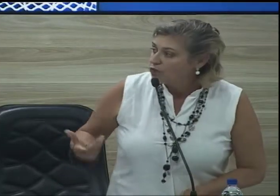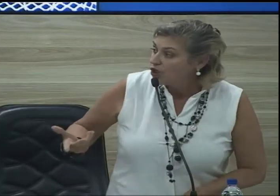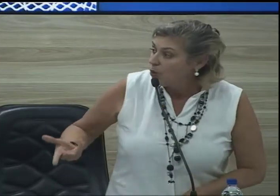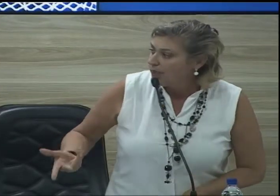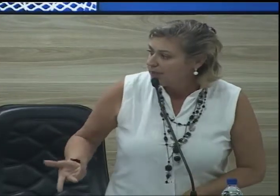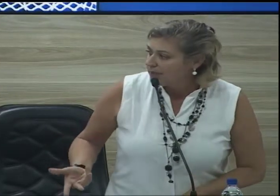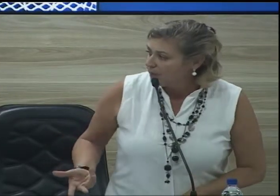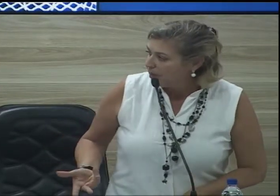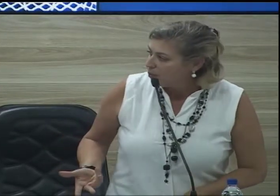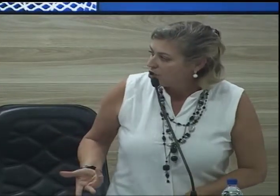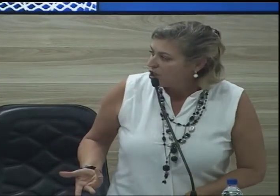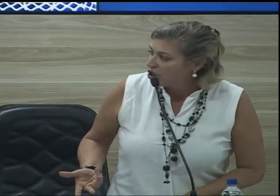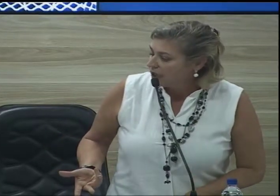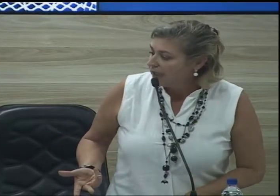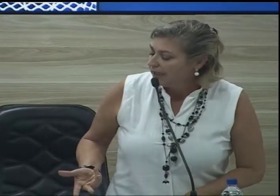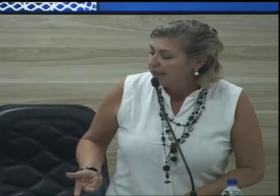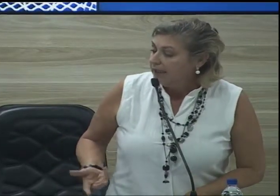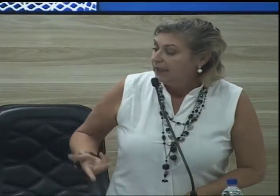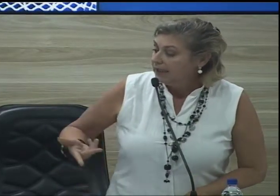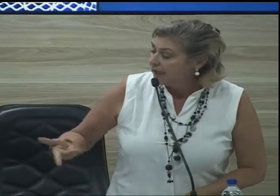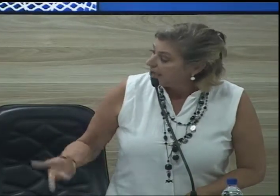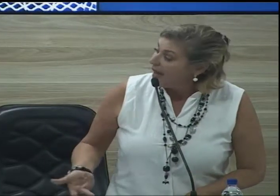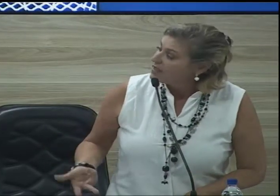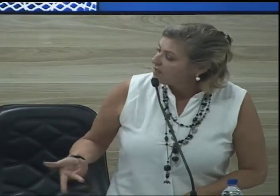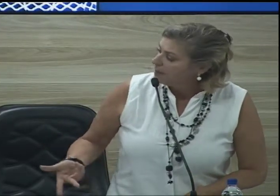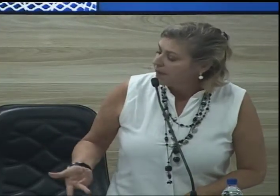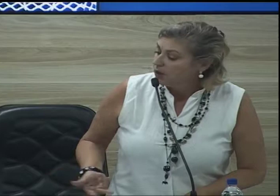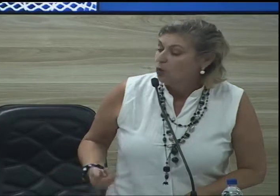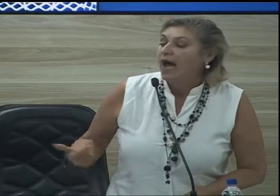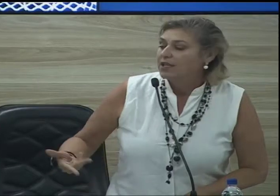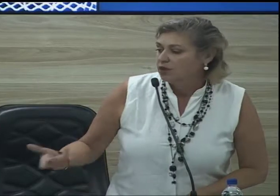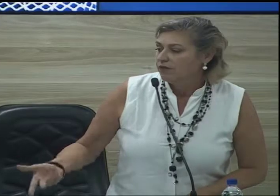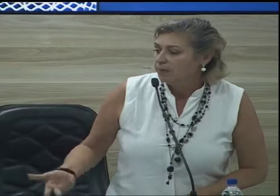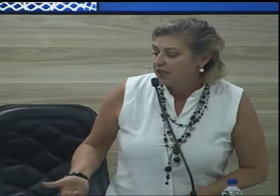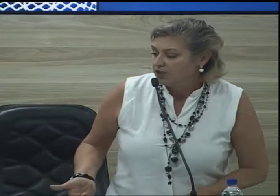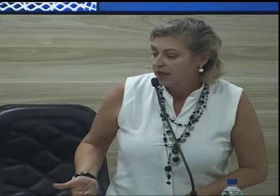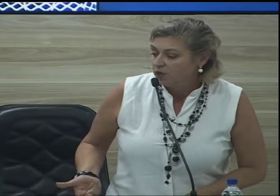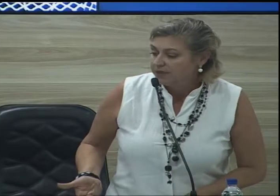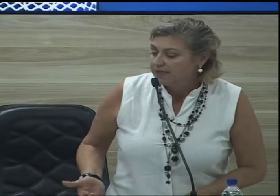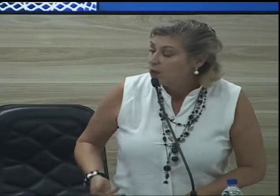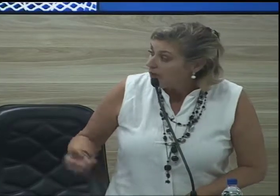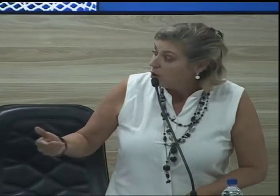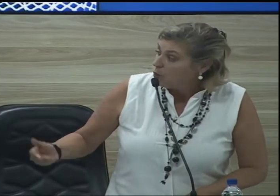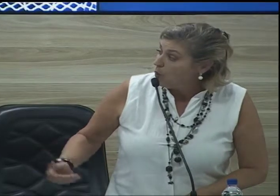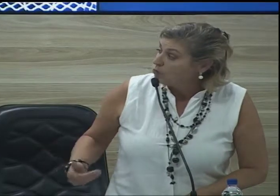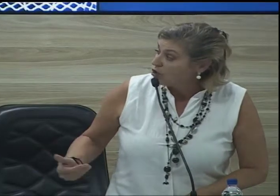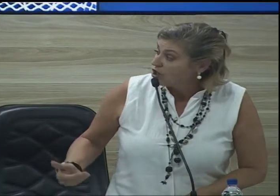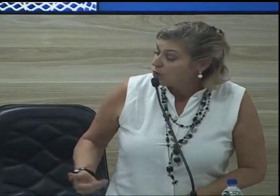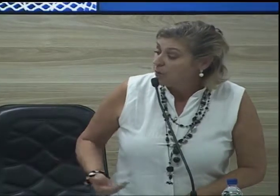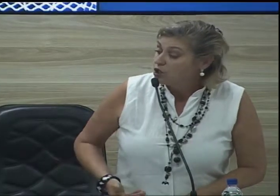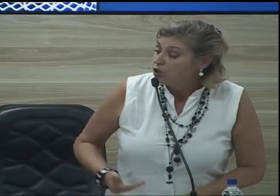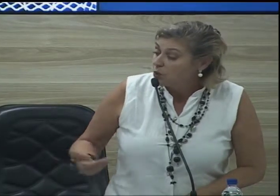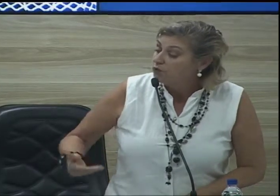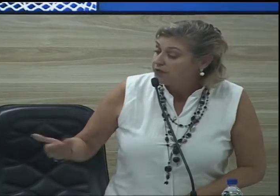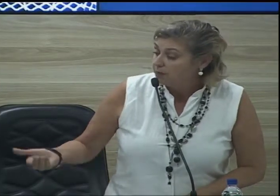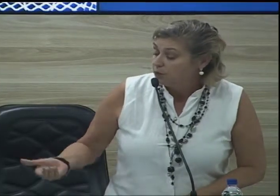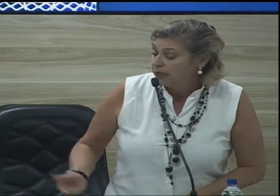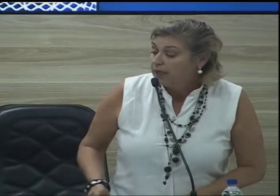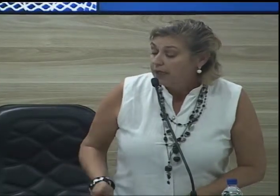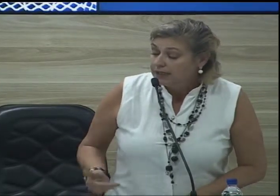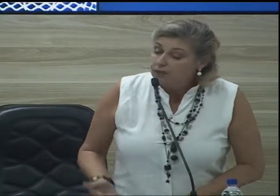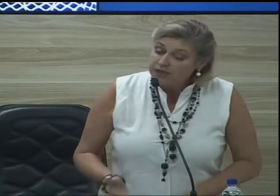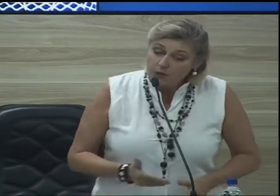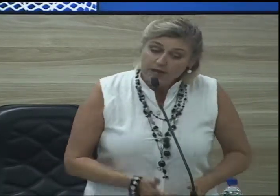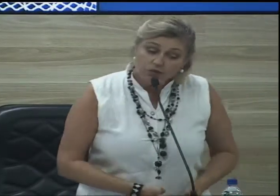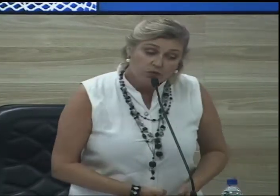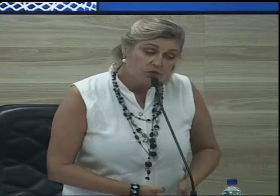o quanto de conhecimento a gente ganha participando ativamente da comissão e o quanto a gente pode contribuir.